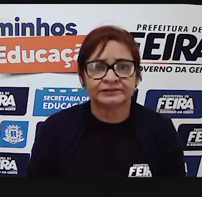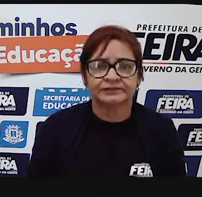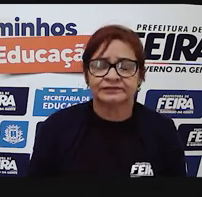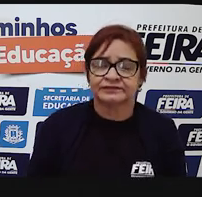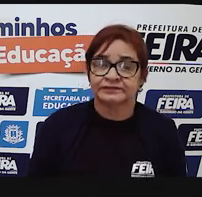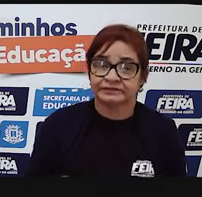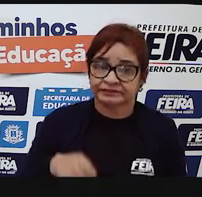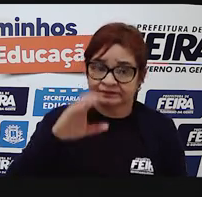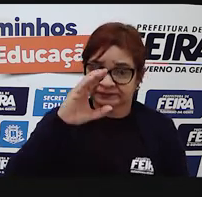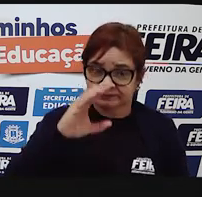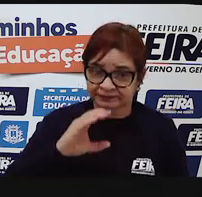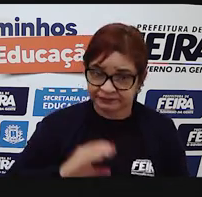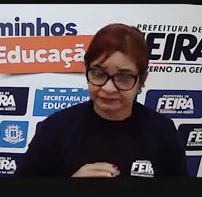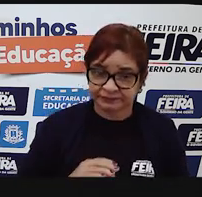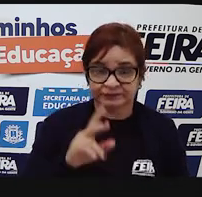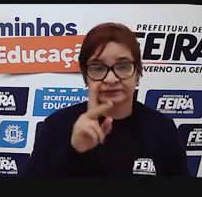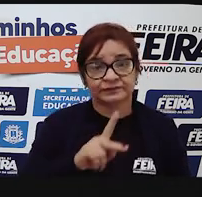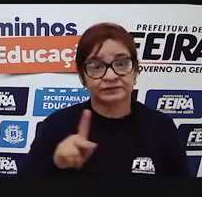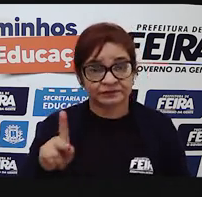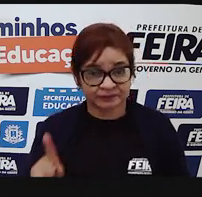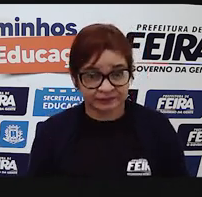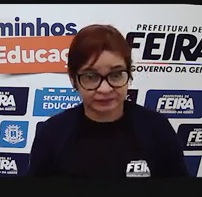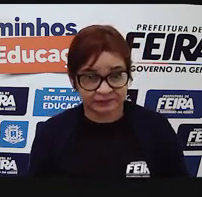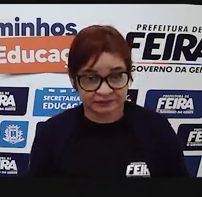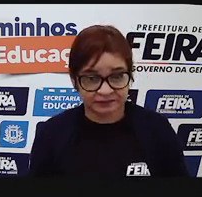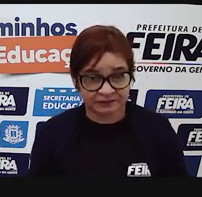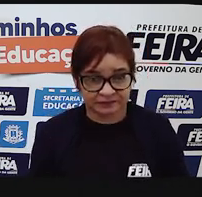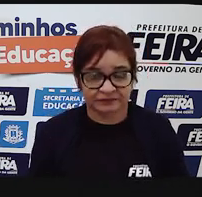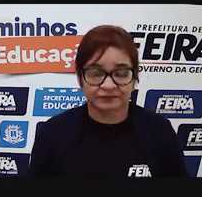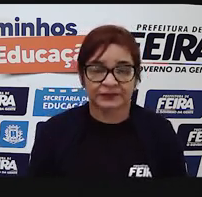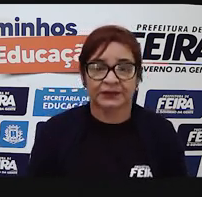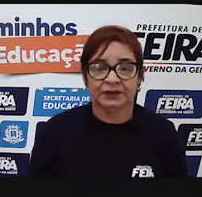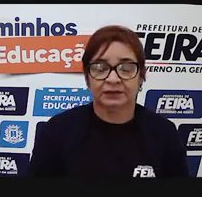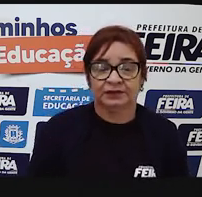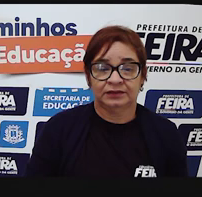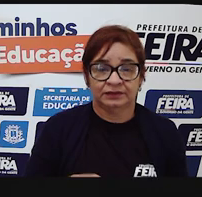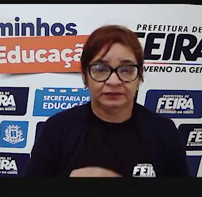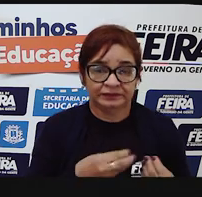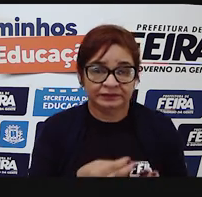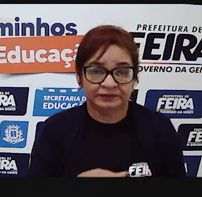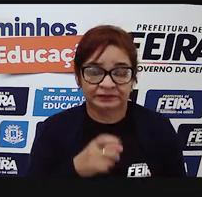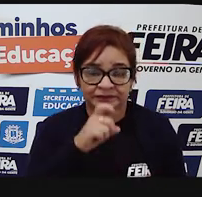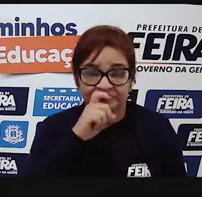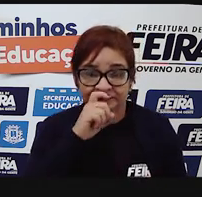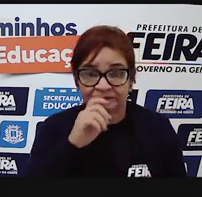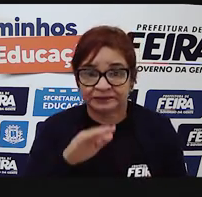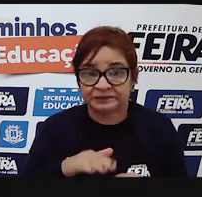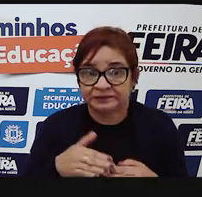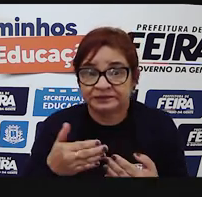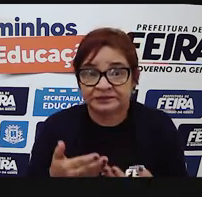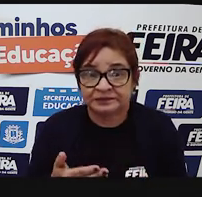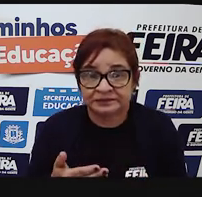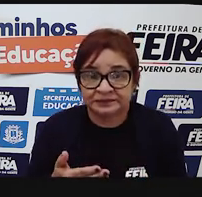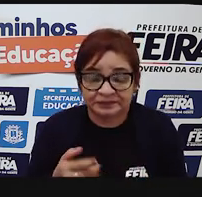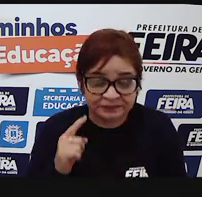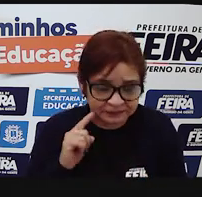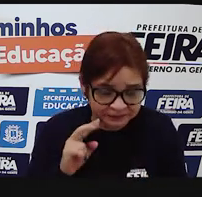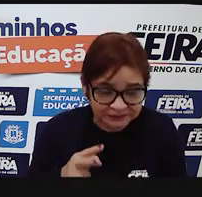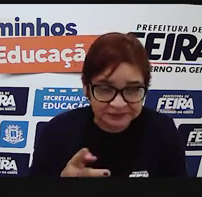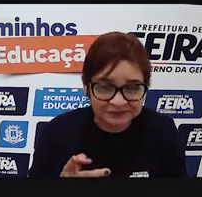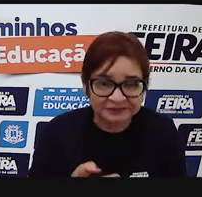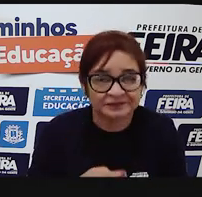era a coordenadora ou a professora da escola, enviada para os pais. Só que ele comete uma gaffe no final.